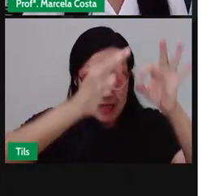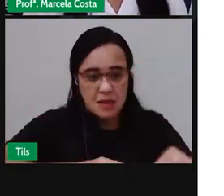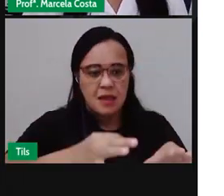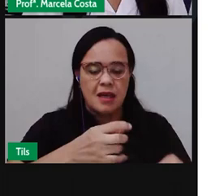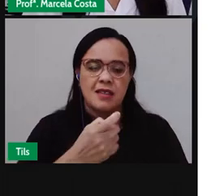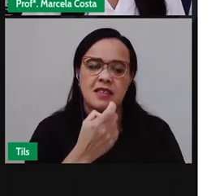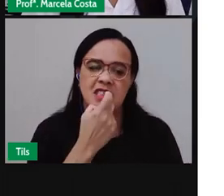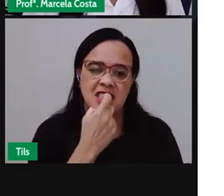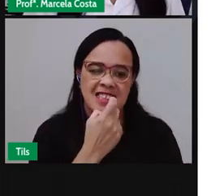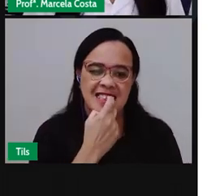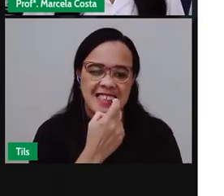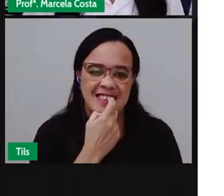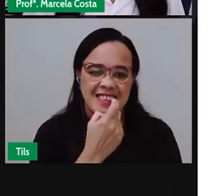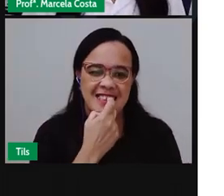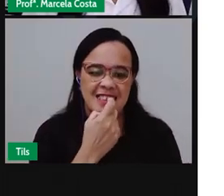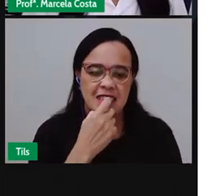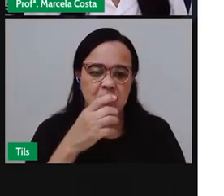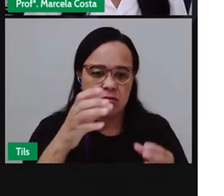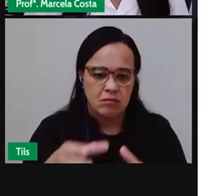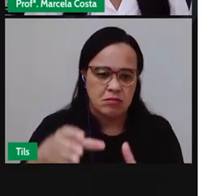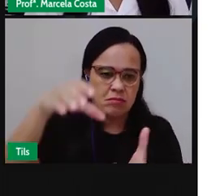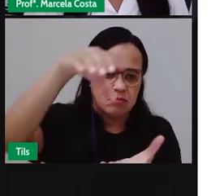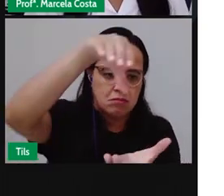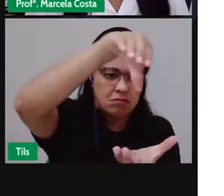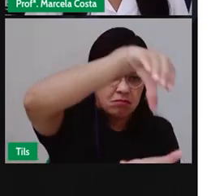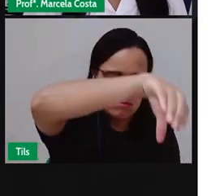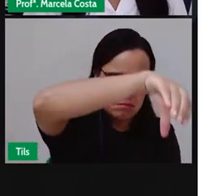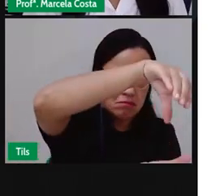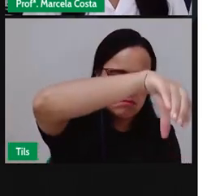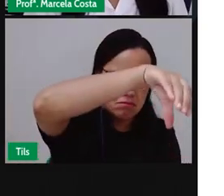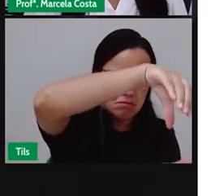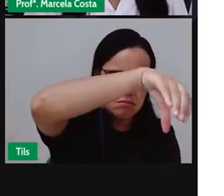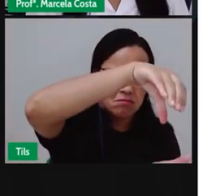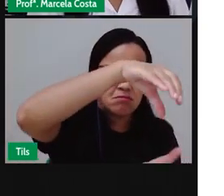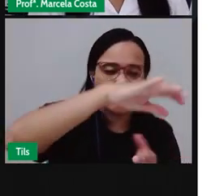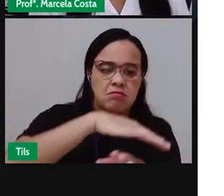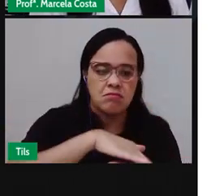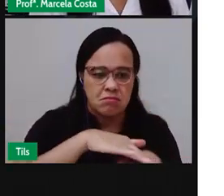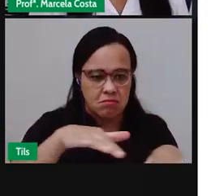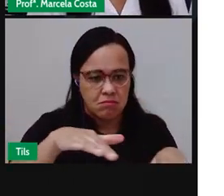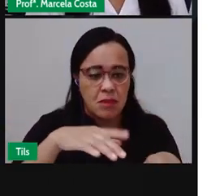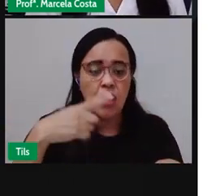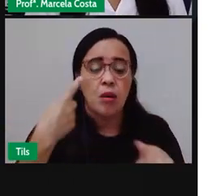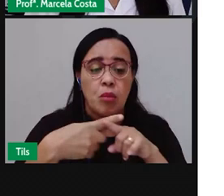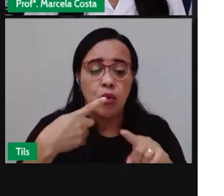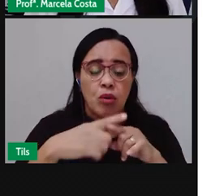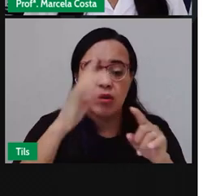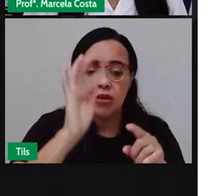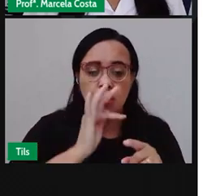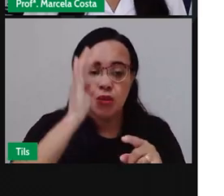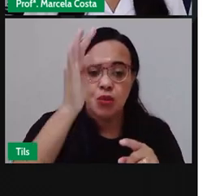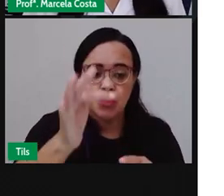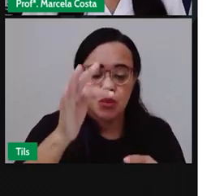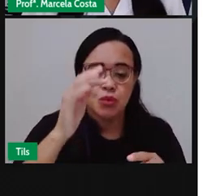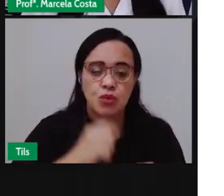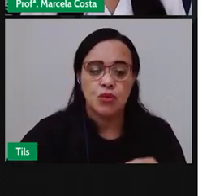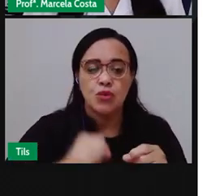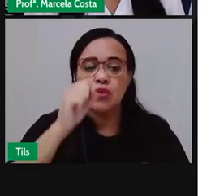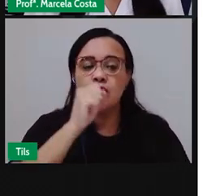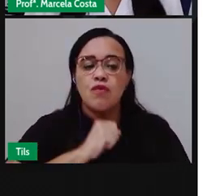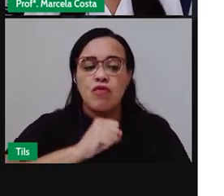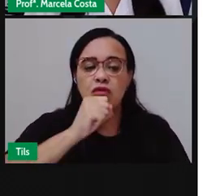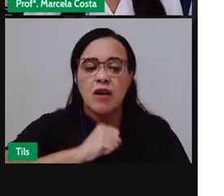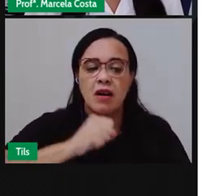ser encaminhado para uma cooperativa de reciclagem onde ele pode ser transformado